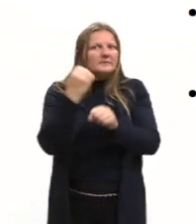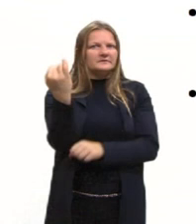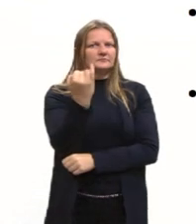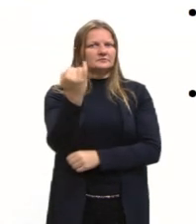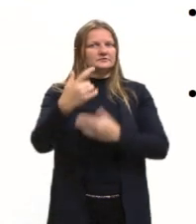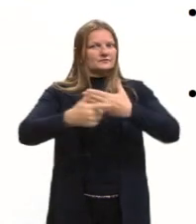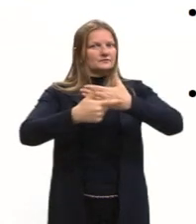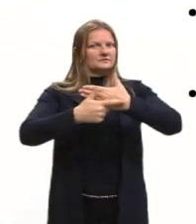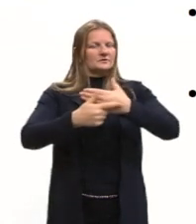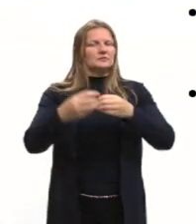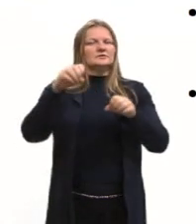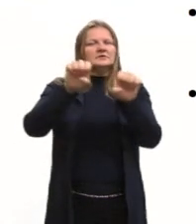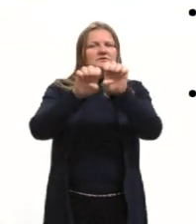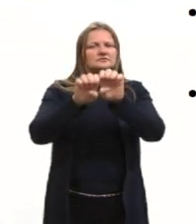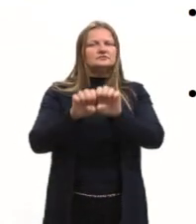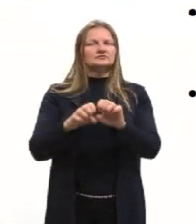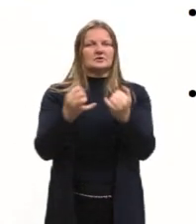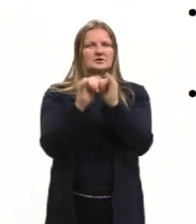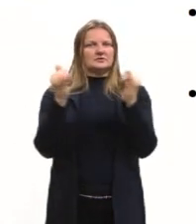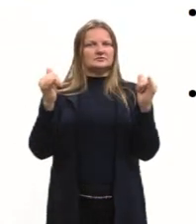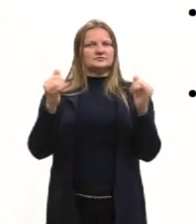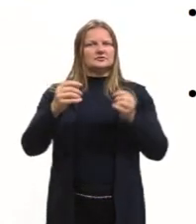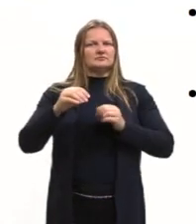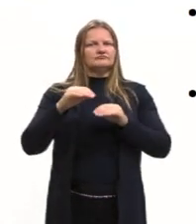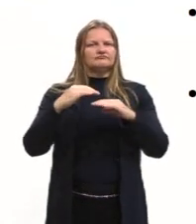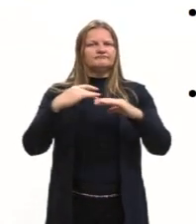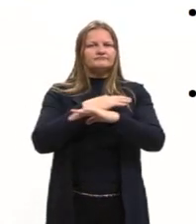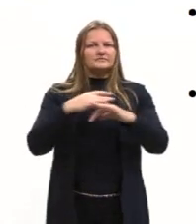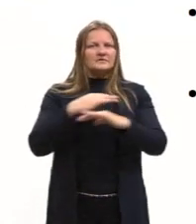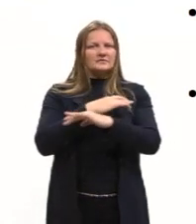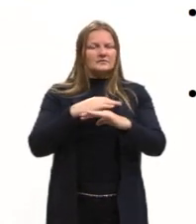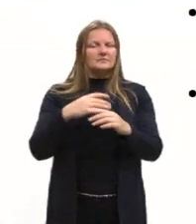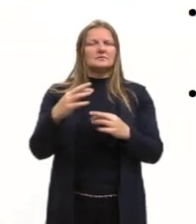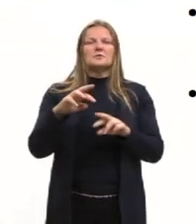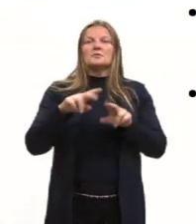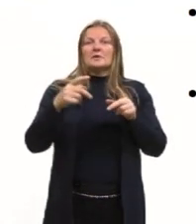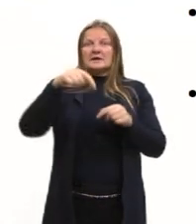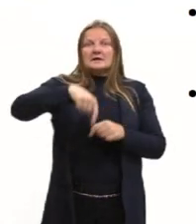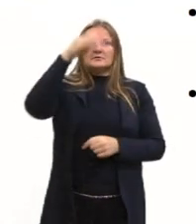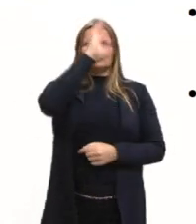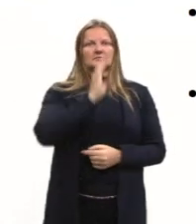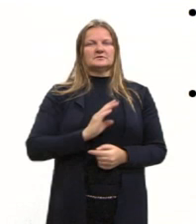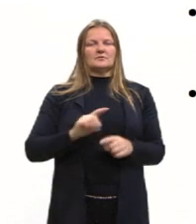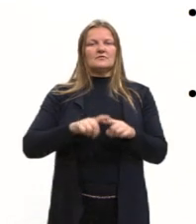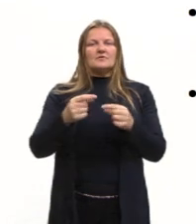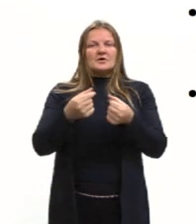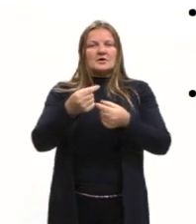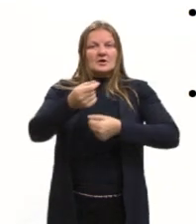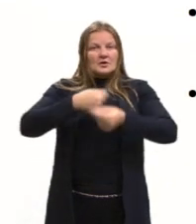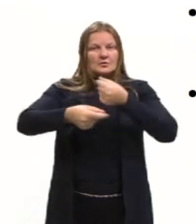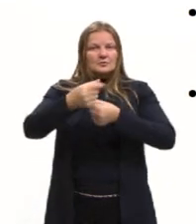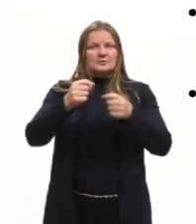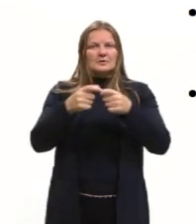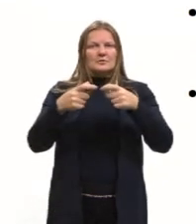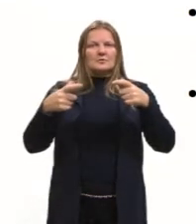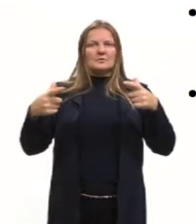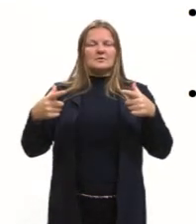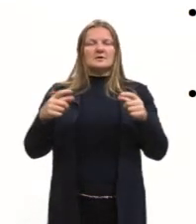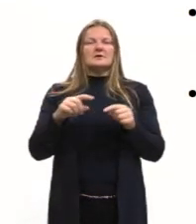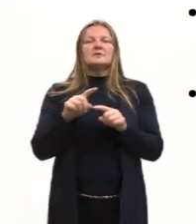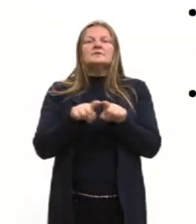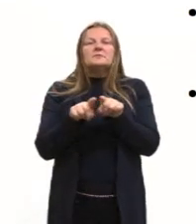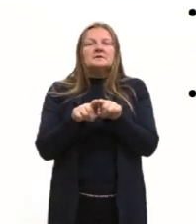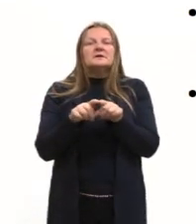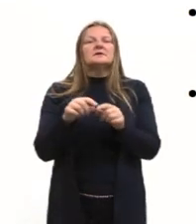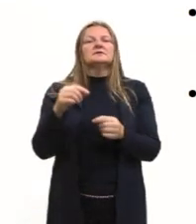em termos de estrutura de energia, de transporte no Brasil. E elas fizeram a economia crescer e girar o dinheiro